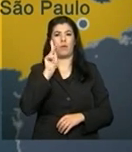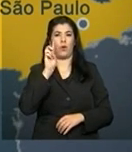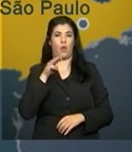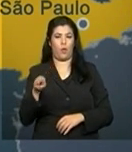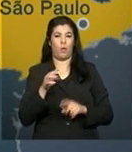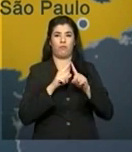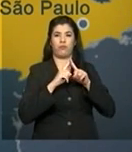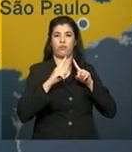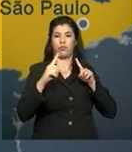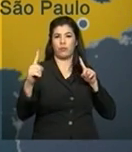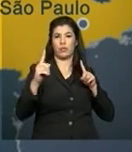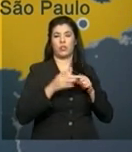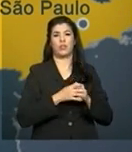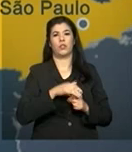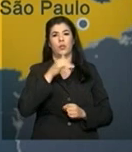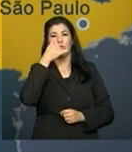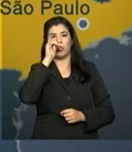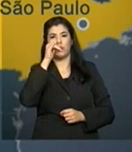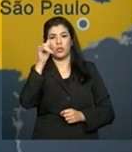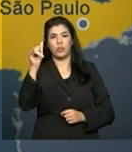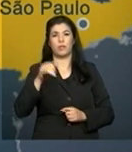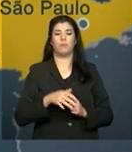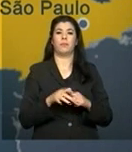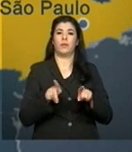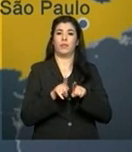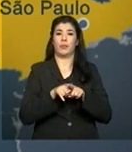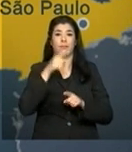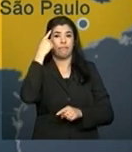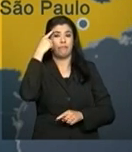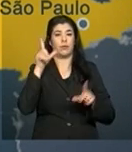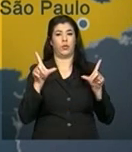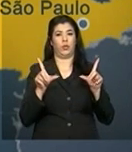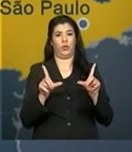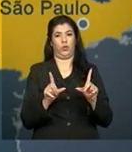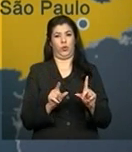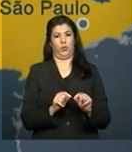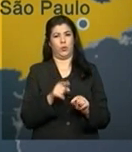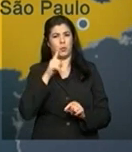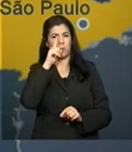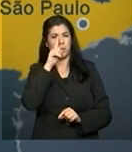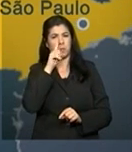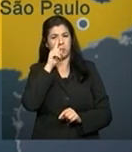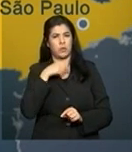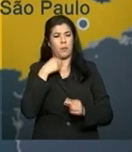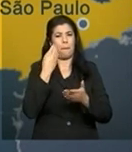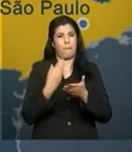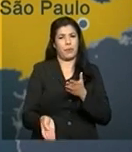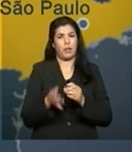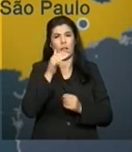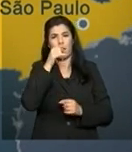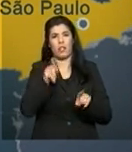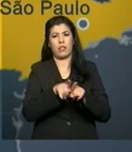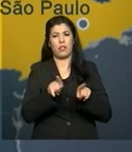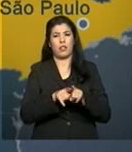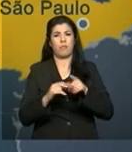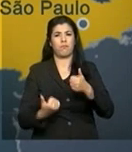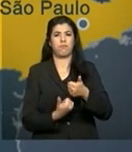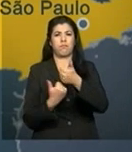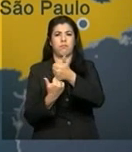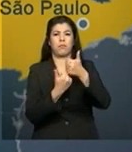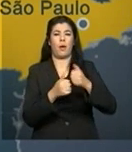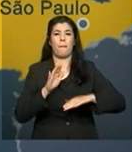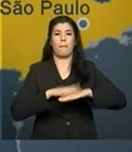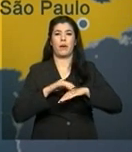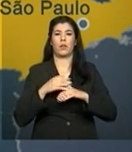transmissão de energia elétrica. A ideia é diminuir os riscos de queda no fornecimento de energia, suprir a demanda onde há aumento no número de